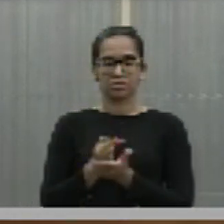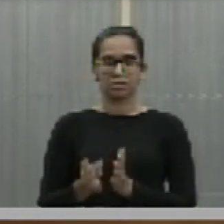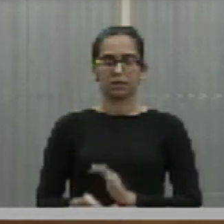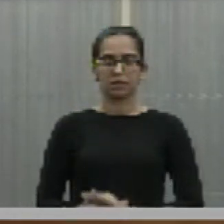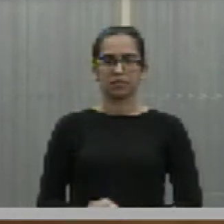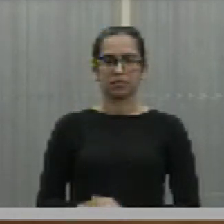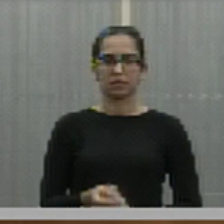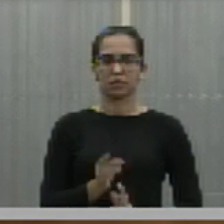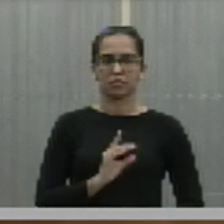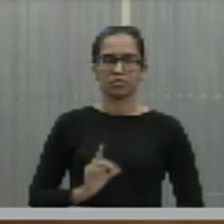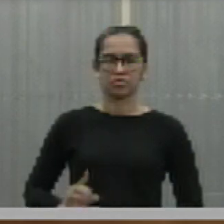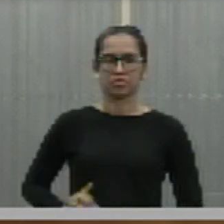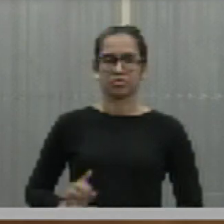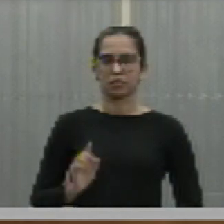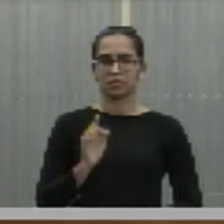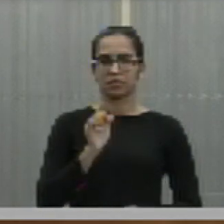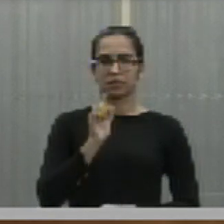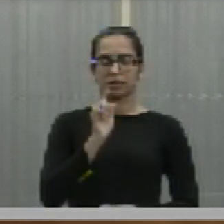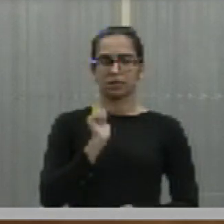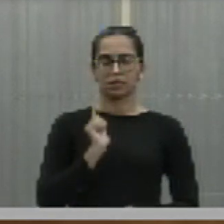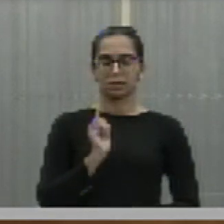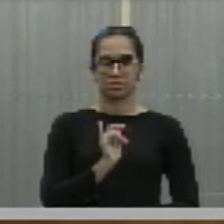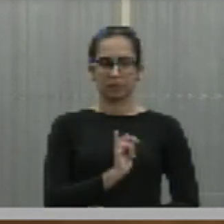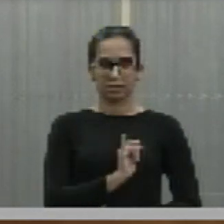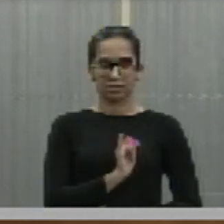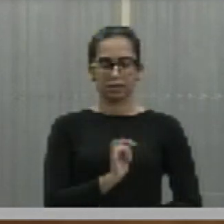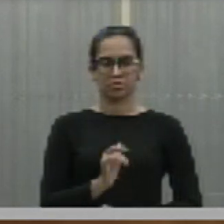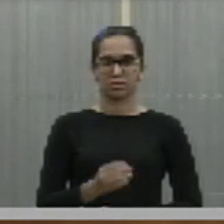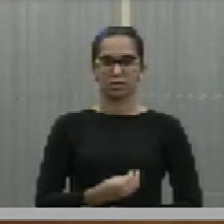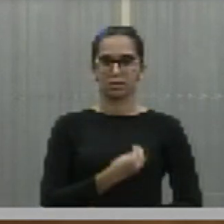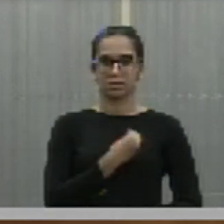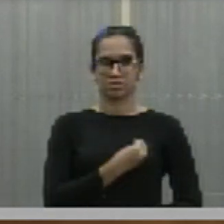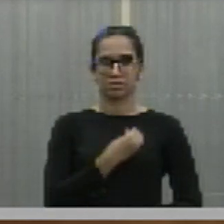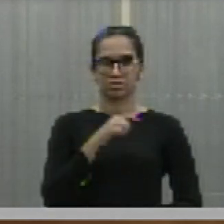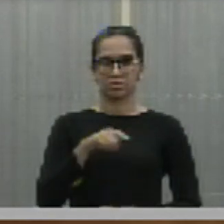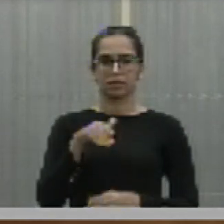Deputado Gessivaldo Isaías. Sim.